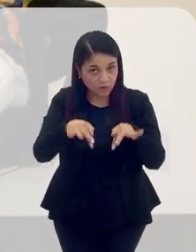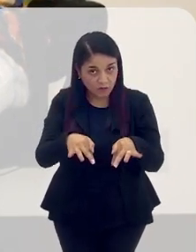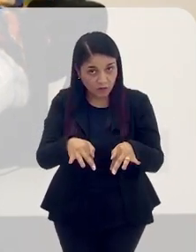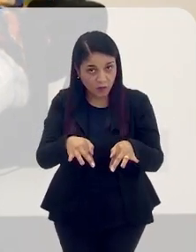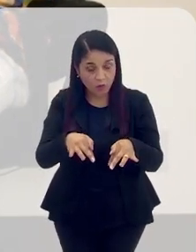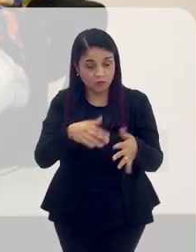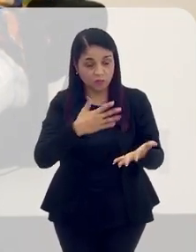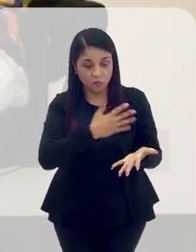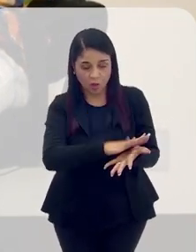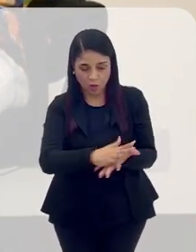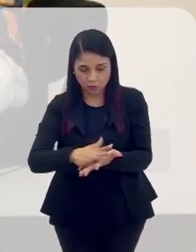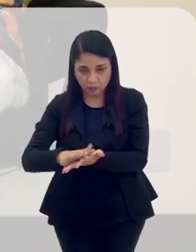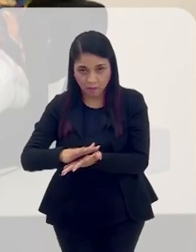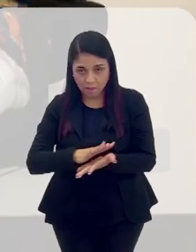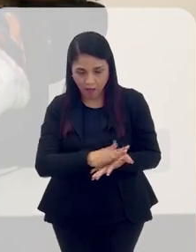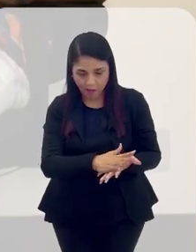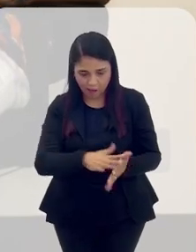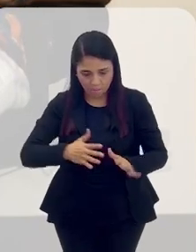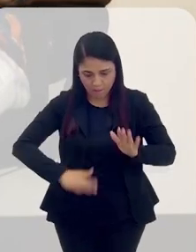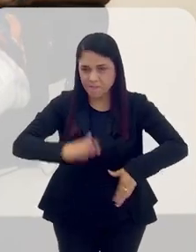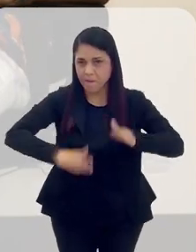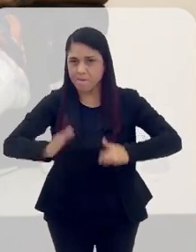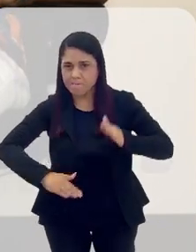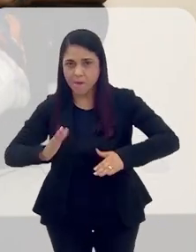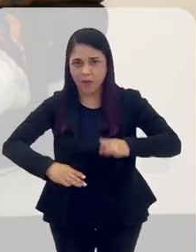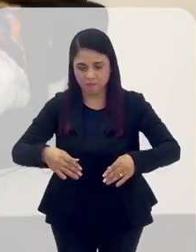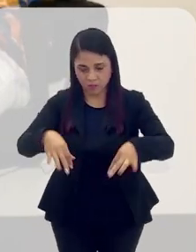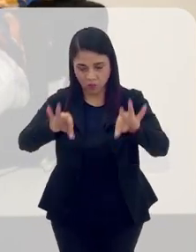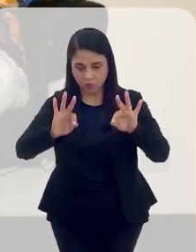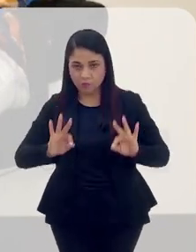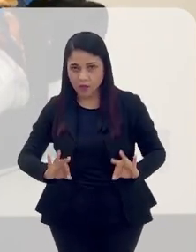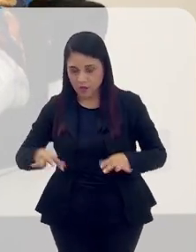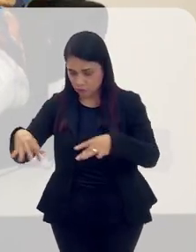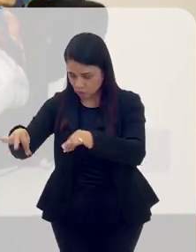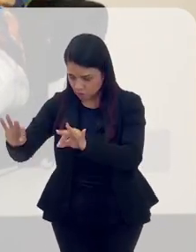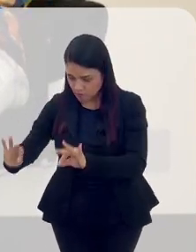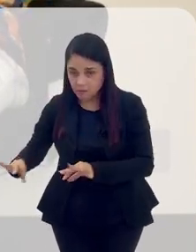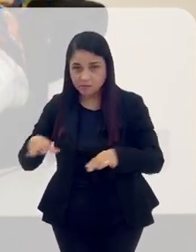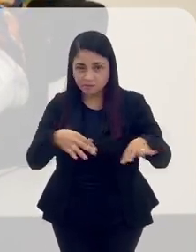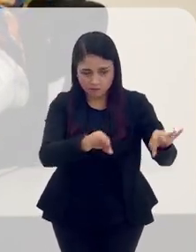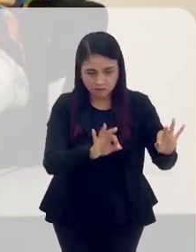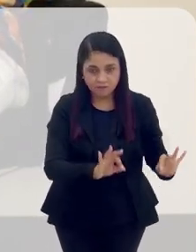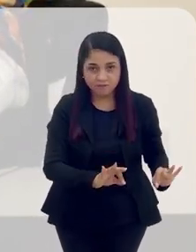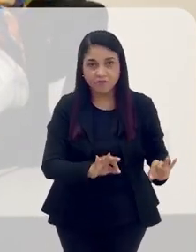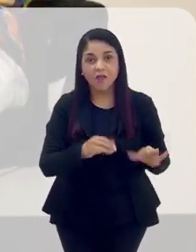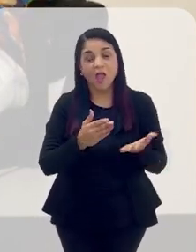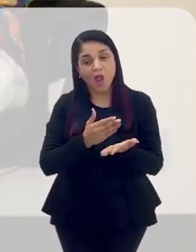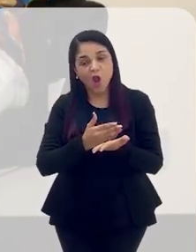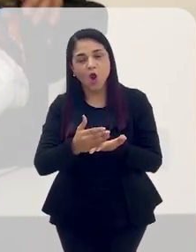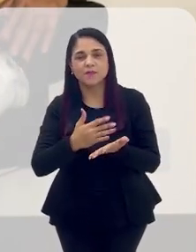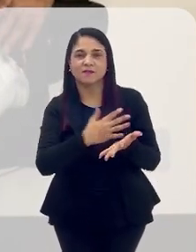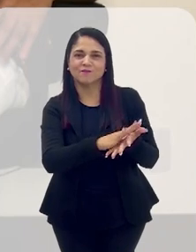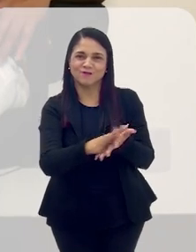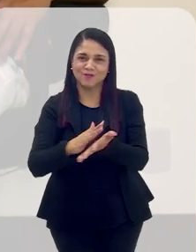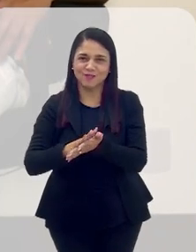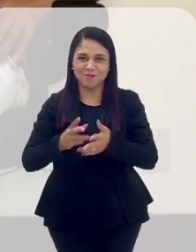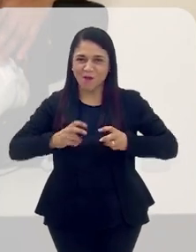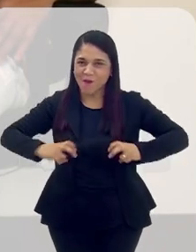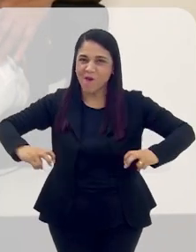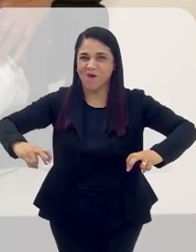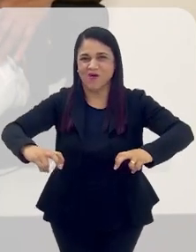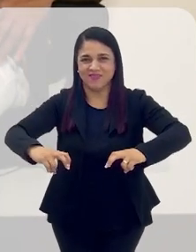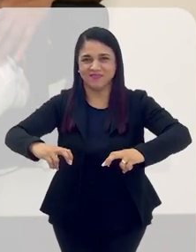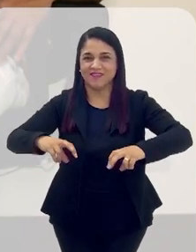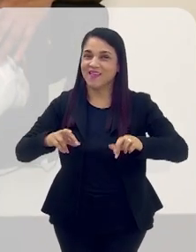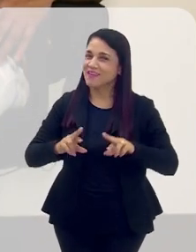tudo acabou, quando os atabaques foram cobertos, quando tudo que tinha que ser coberto a hora do AG1, lá atrás começava o samba. O samba de